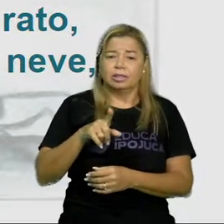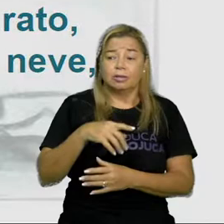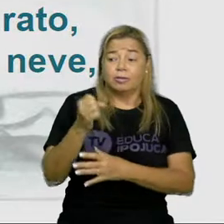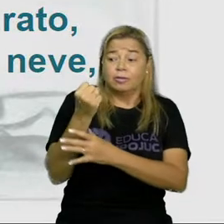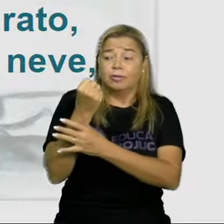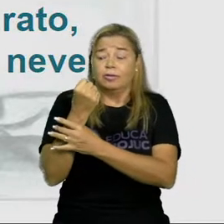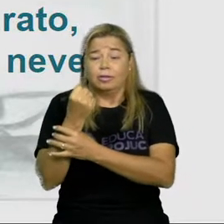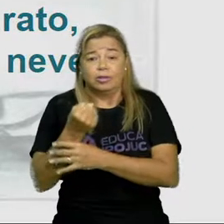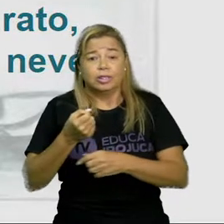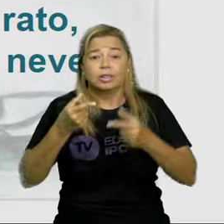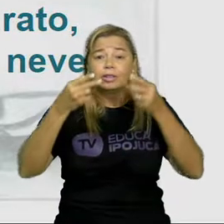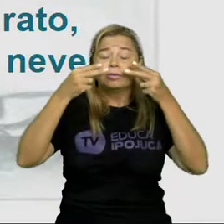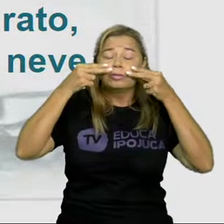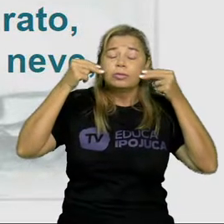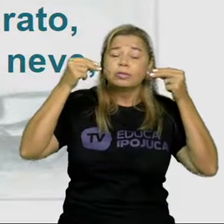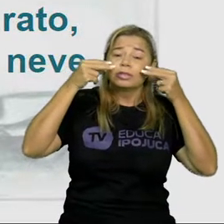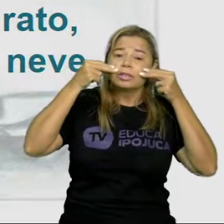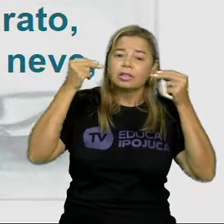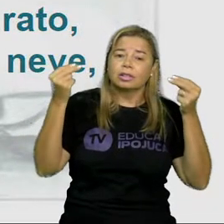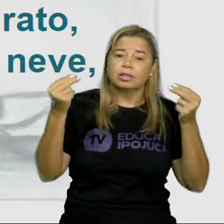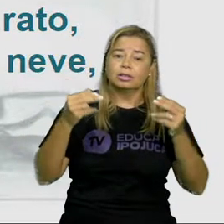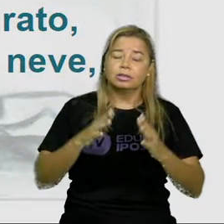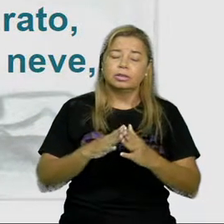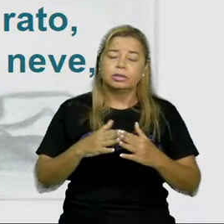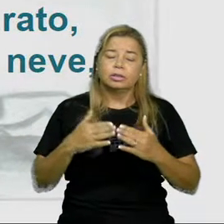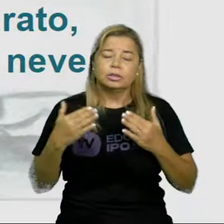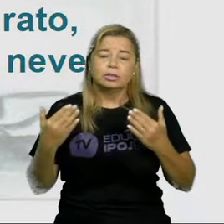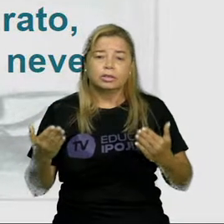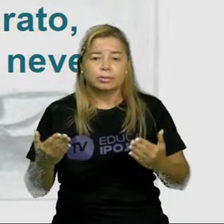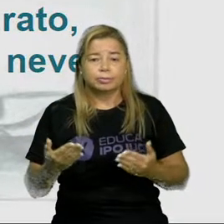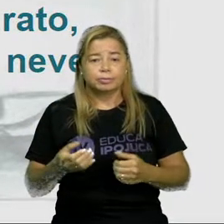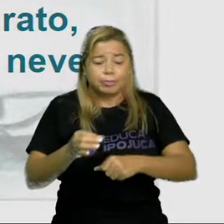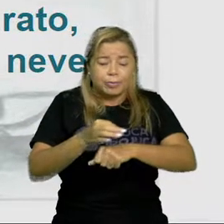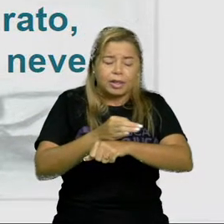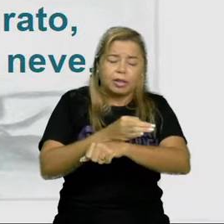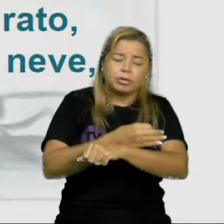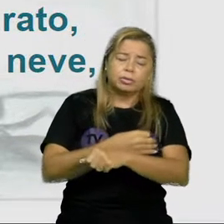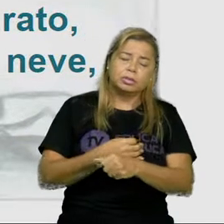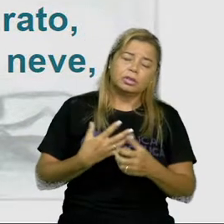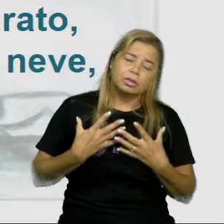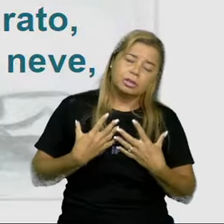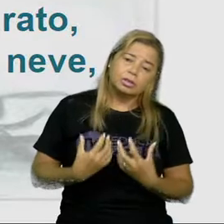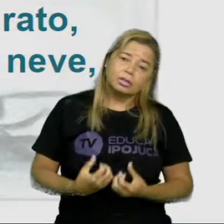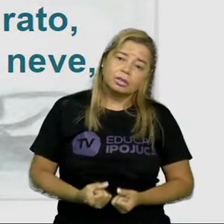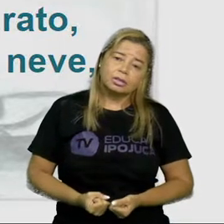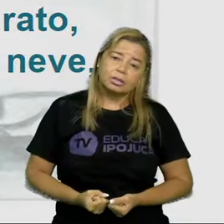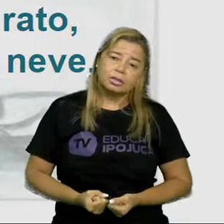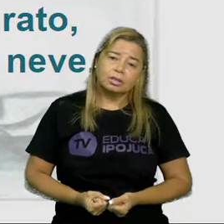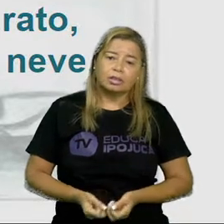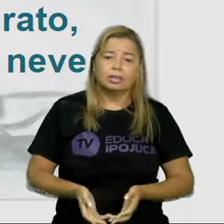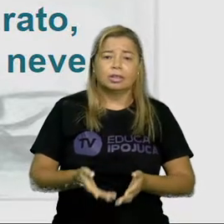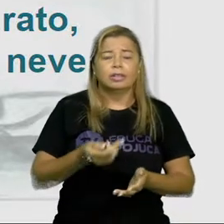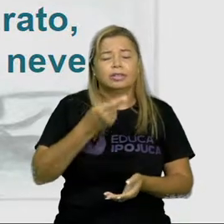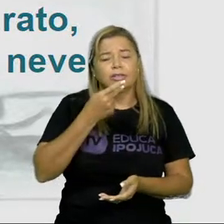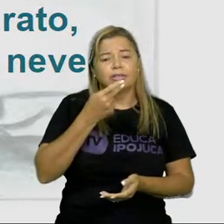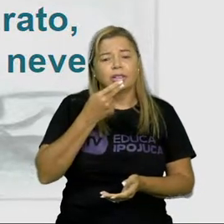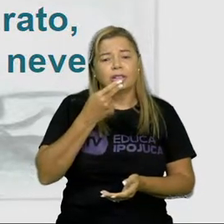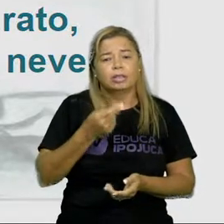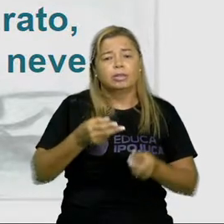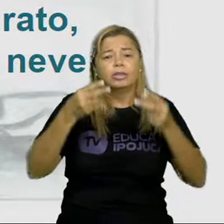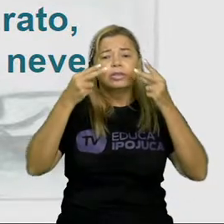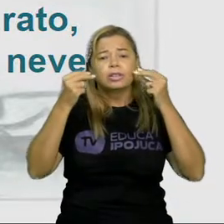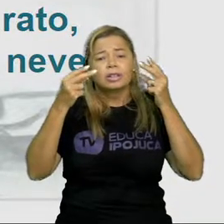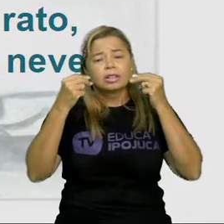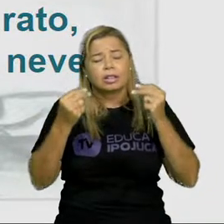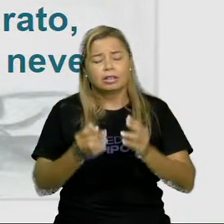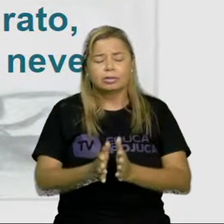já cansada, já formiguinha pediu ao gato ó gato, tu que és tão